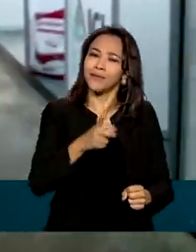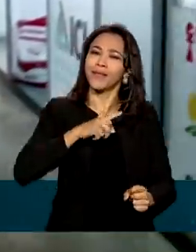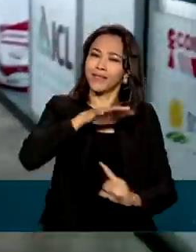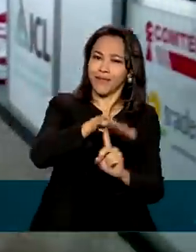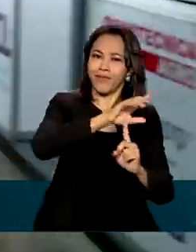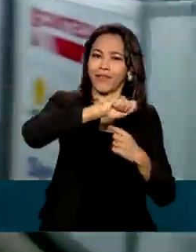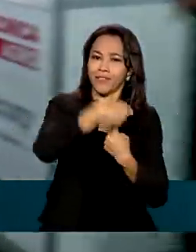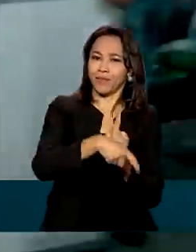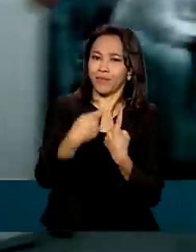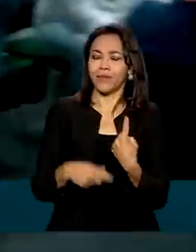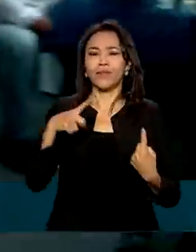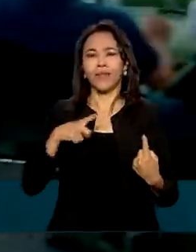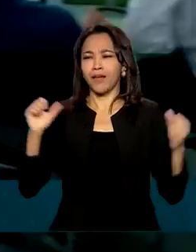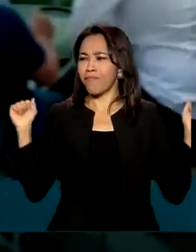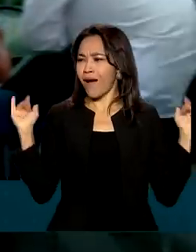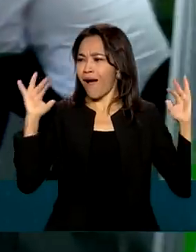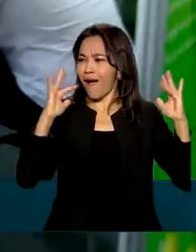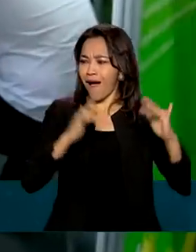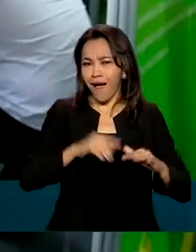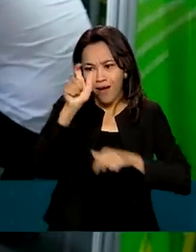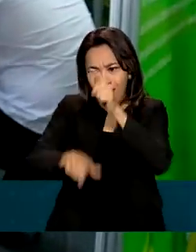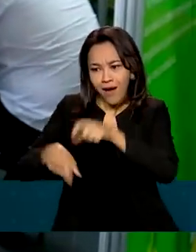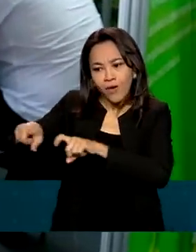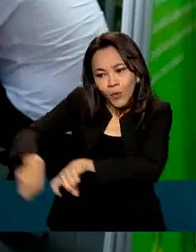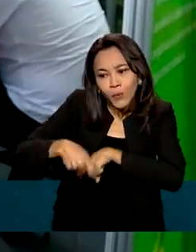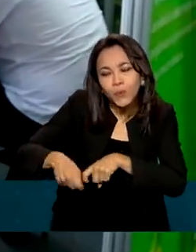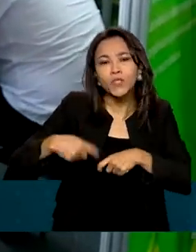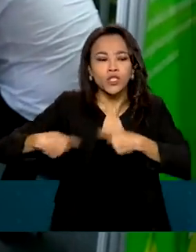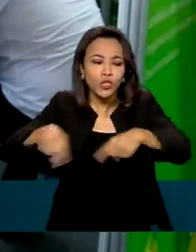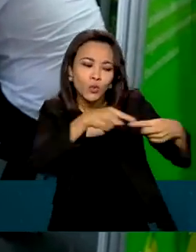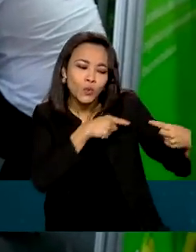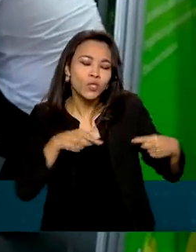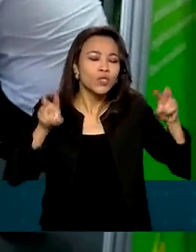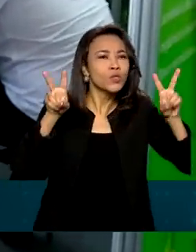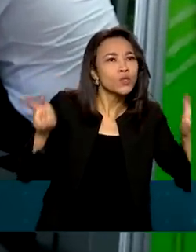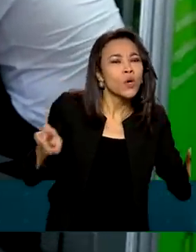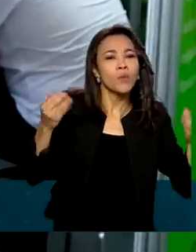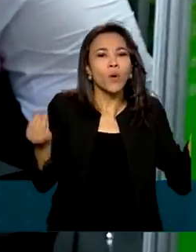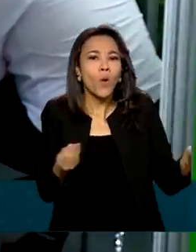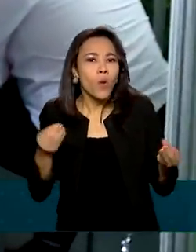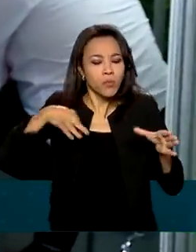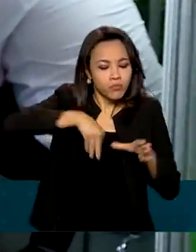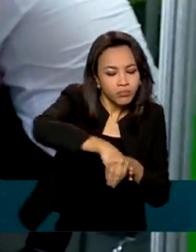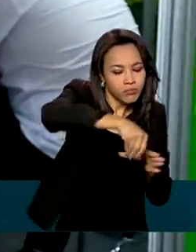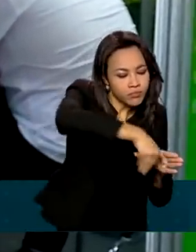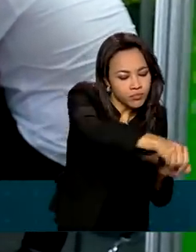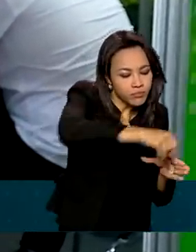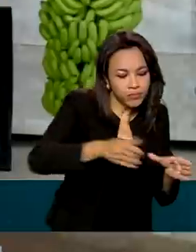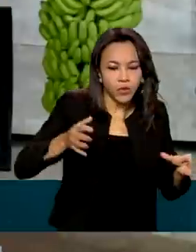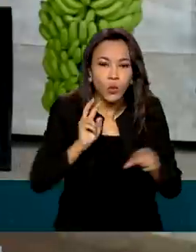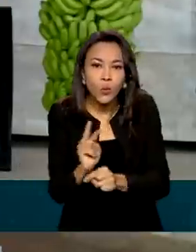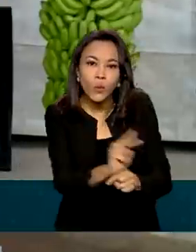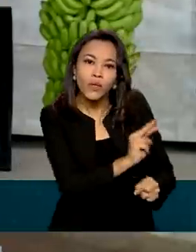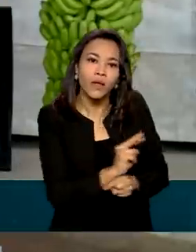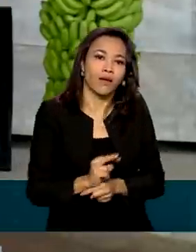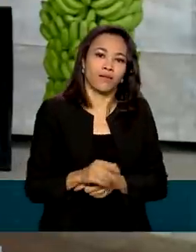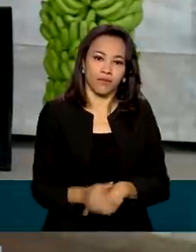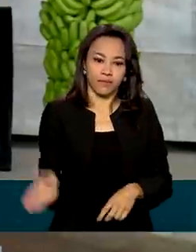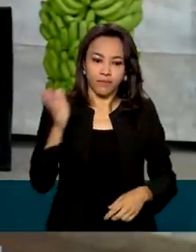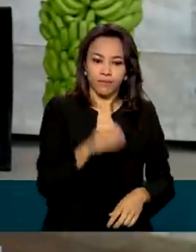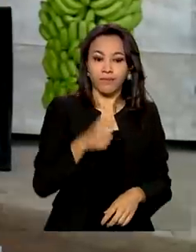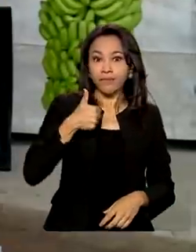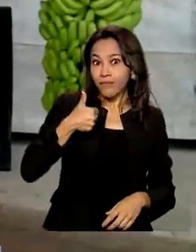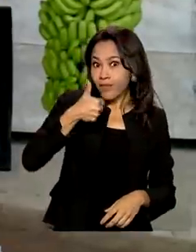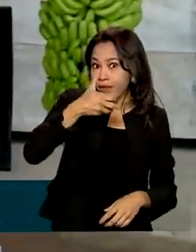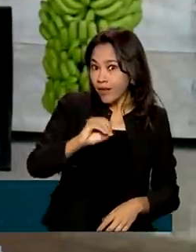O evento reúne produtores rurais para discutir práticas de cultivo e manejo agrícolas. Estamos na décima edição este